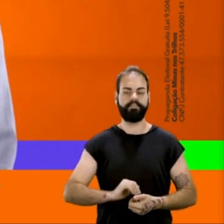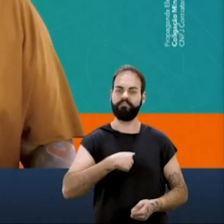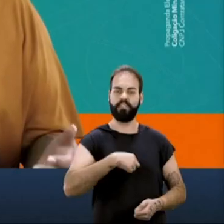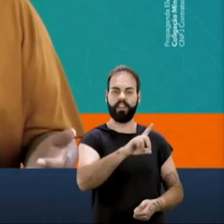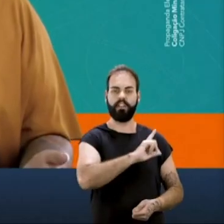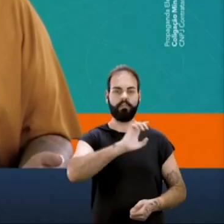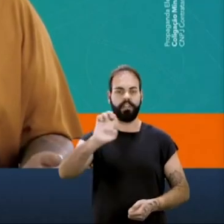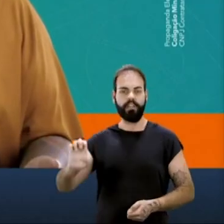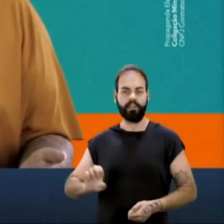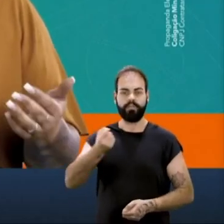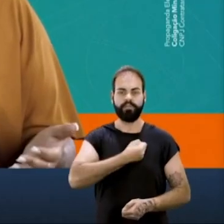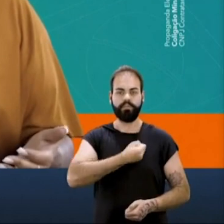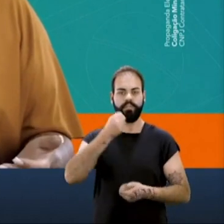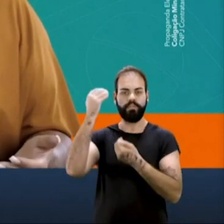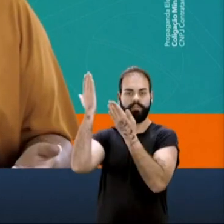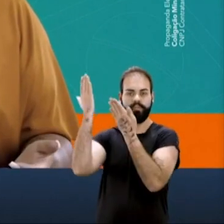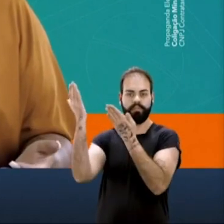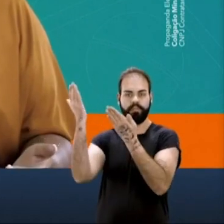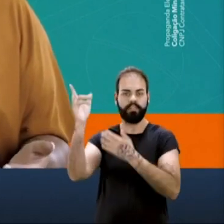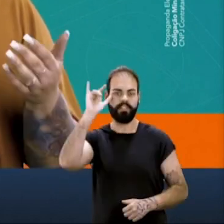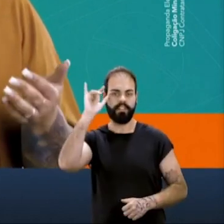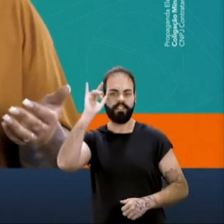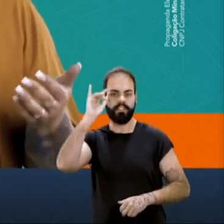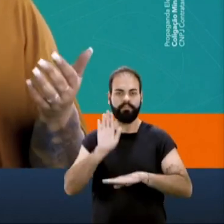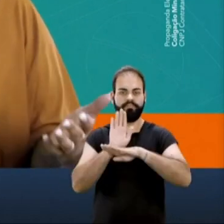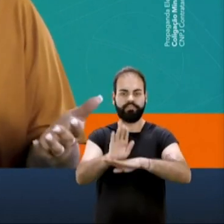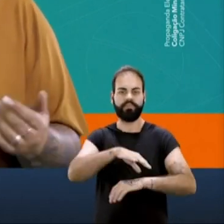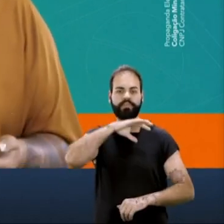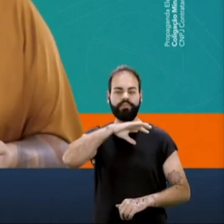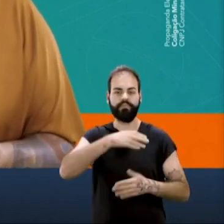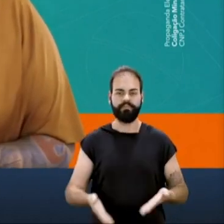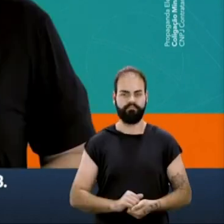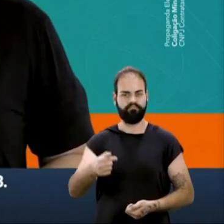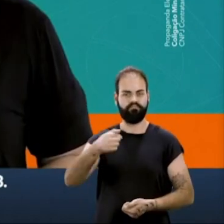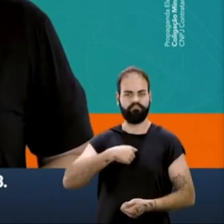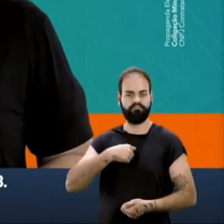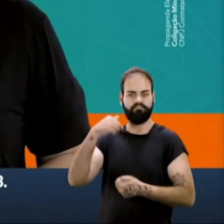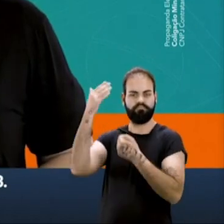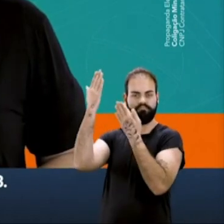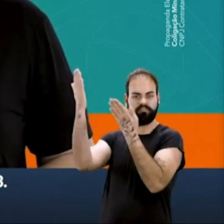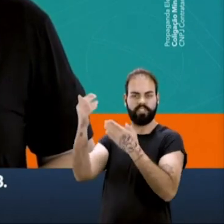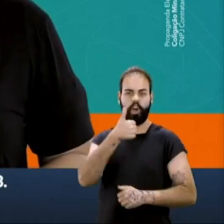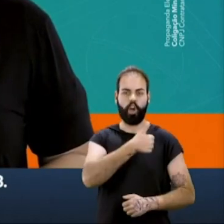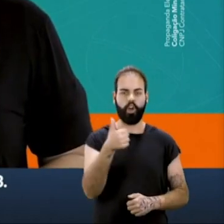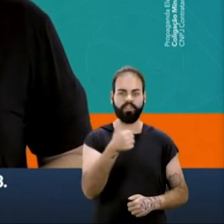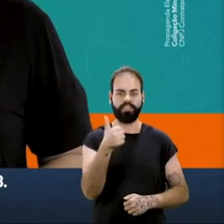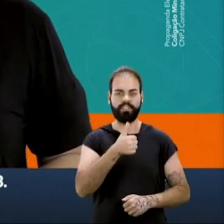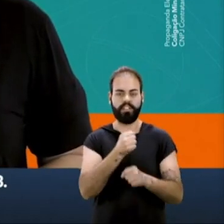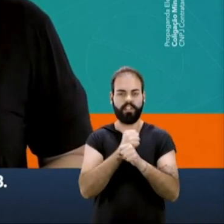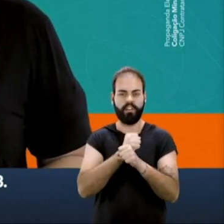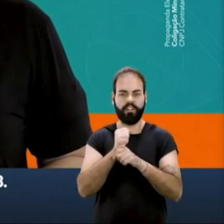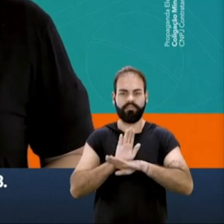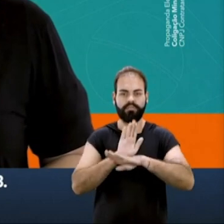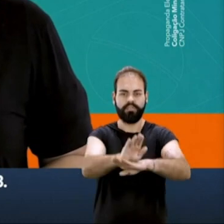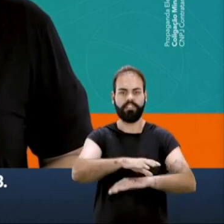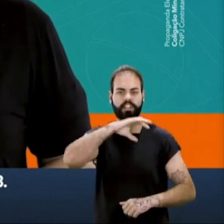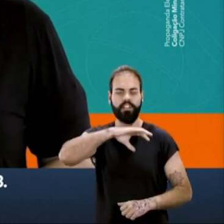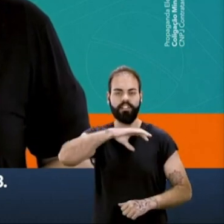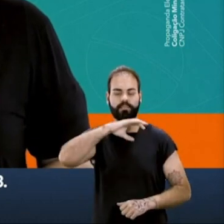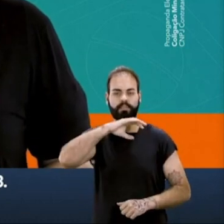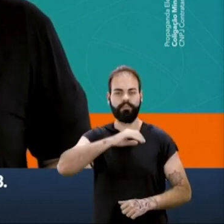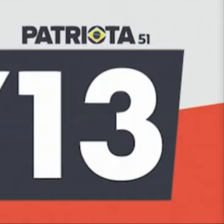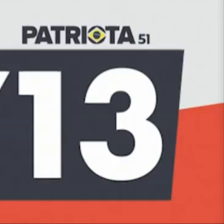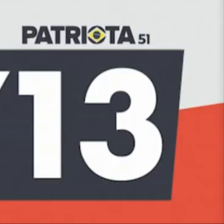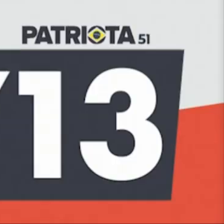Gerais. Deputado estadual, 51332. Instagram, Gabi da Causa Animal. Cátia Goulart, 11 anos, protetora e ativista da Causa Animal, 51333.